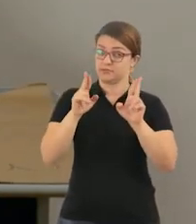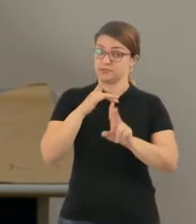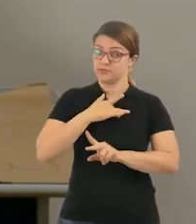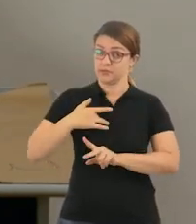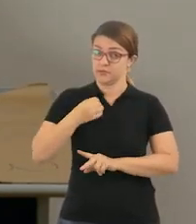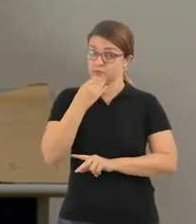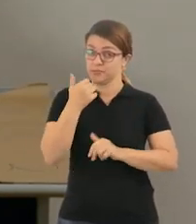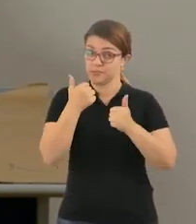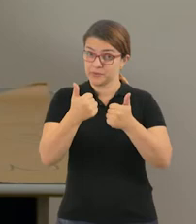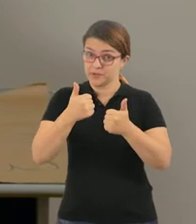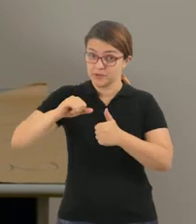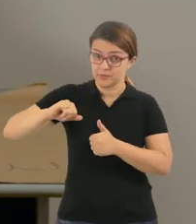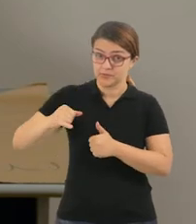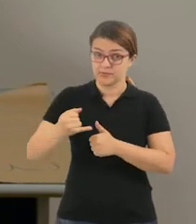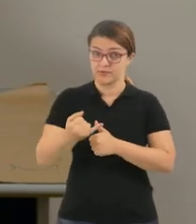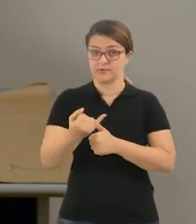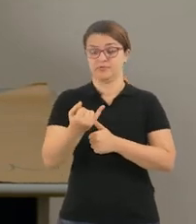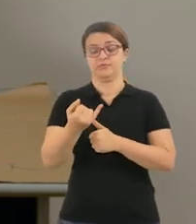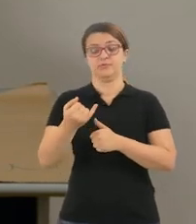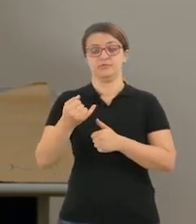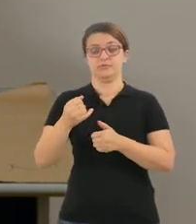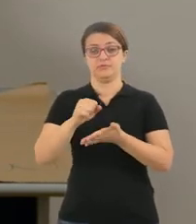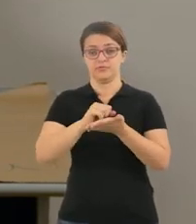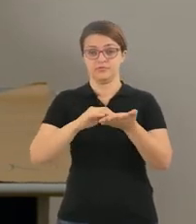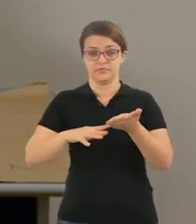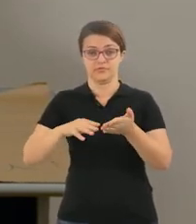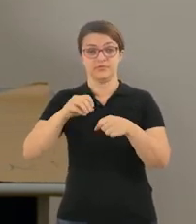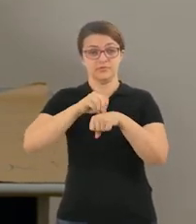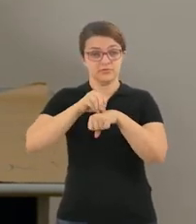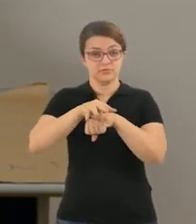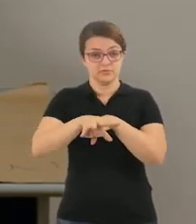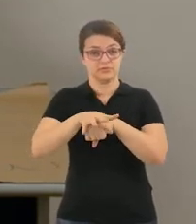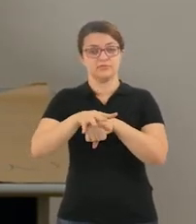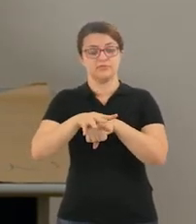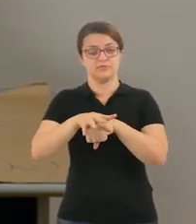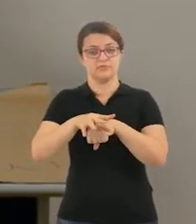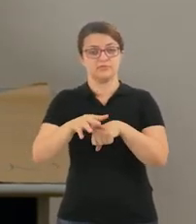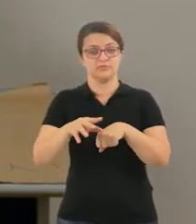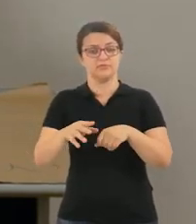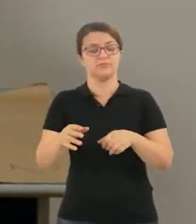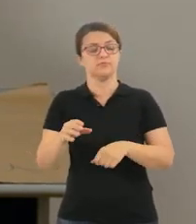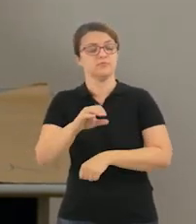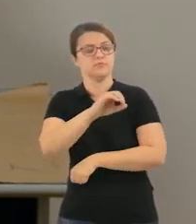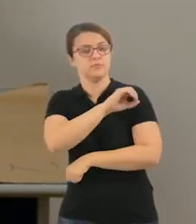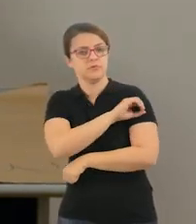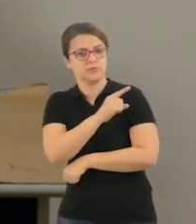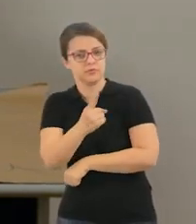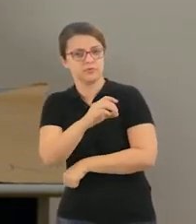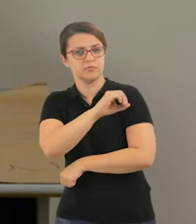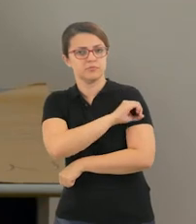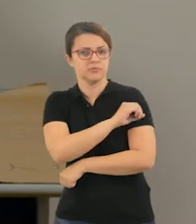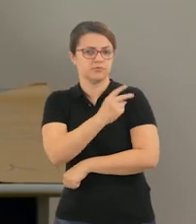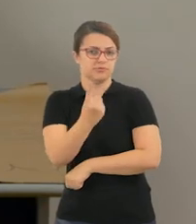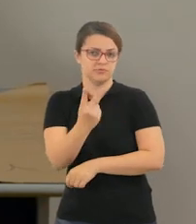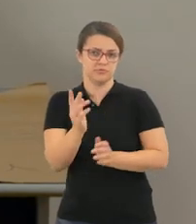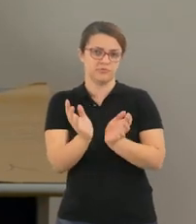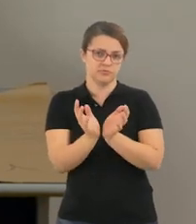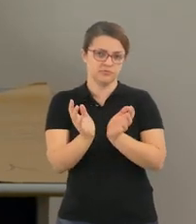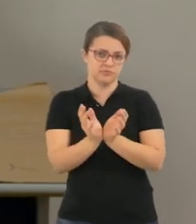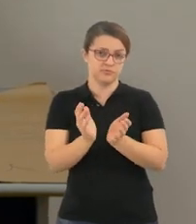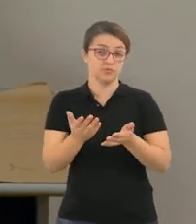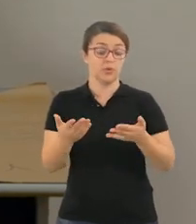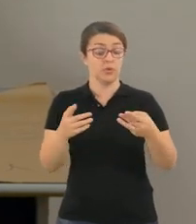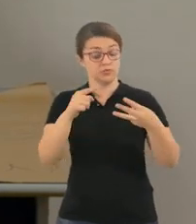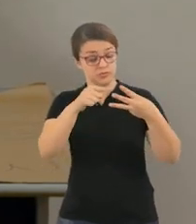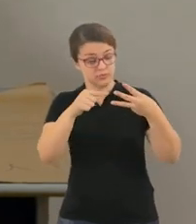estejam bem e aproveitando as atividades propostas para as turmas de Pré-1 e Pré-2. Hoje trago para vocês três atividades